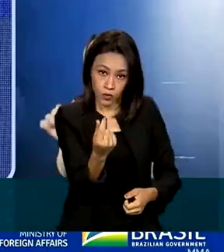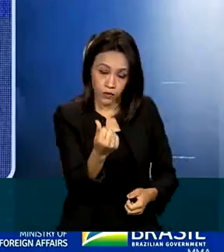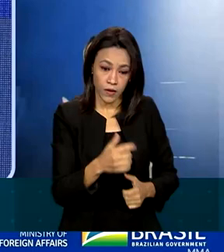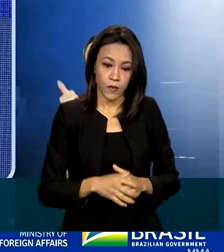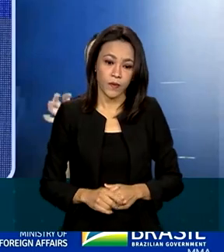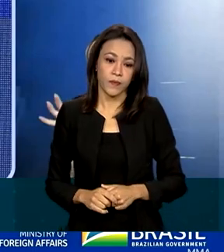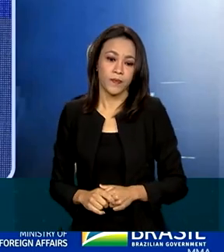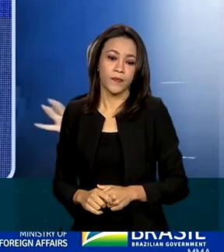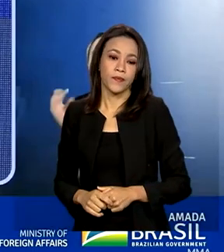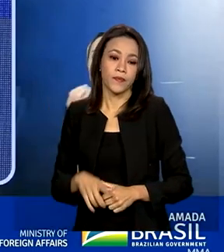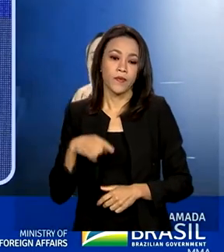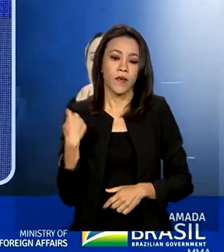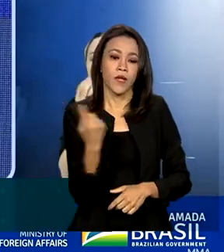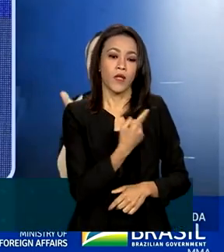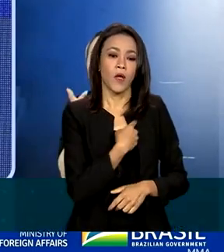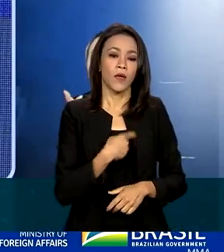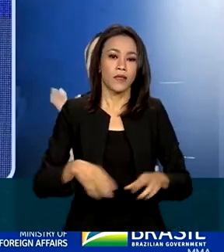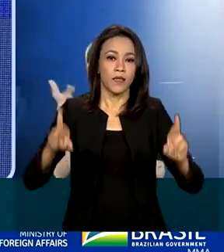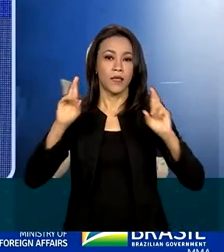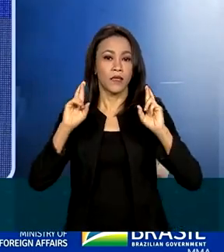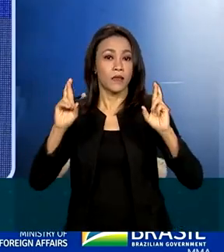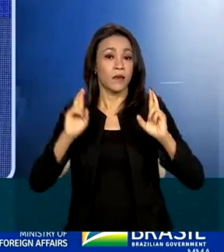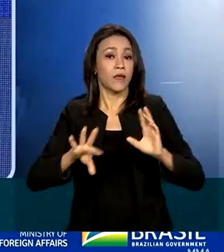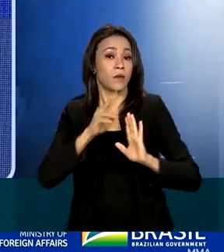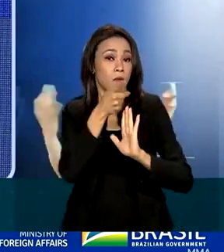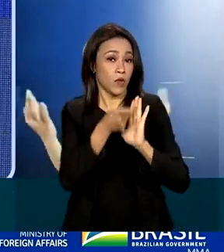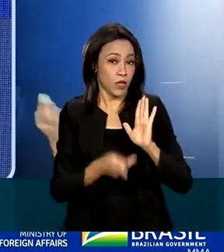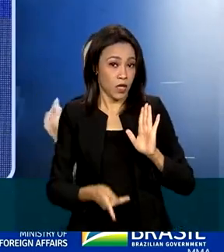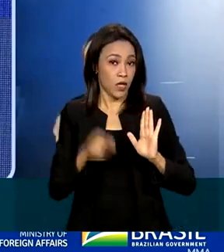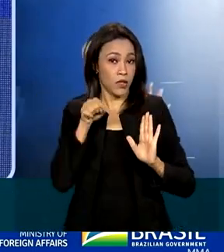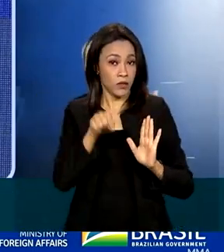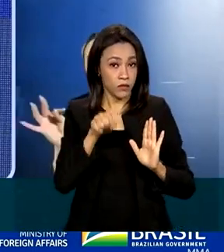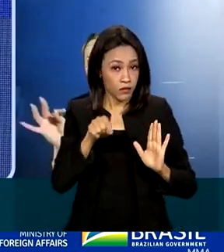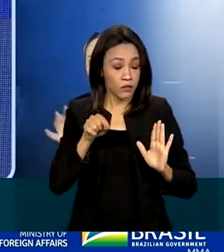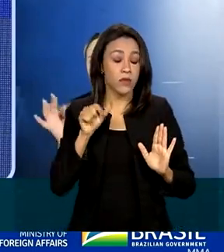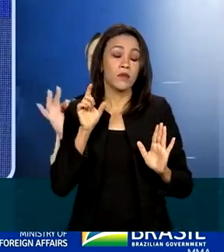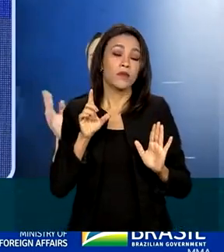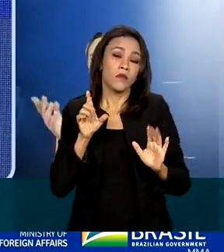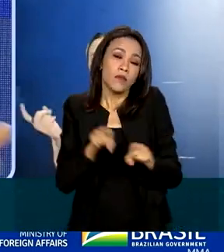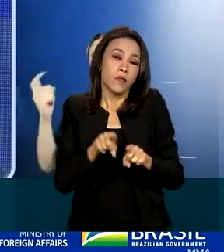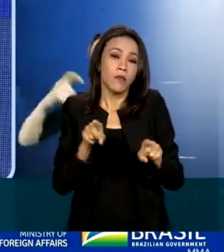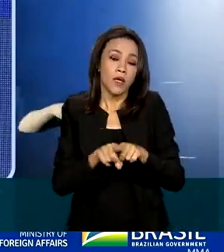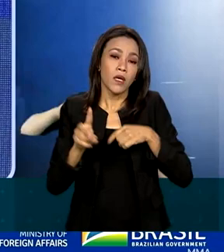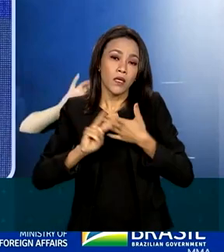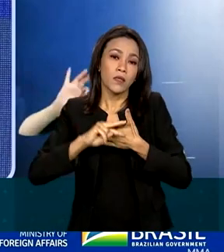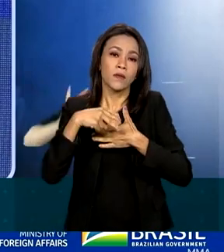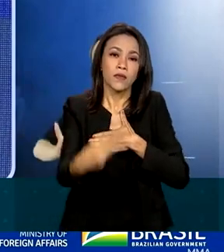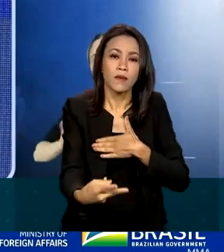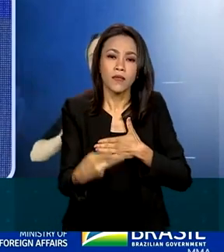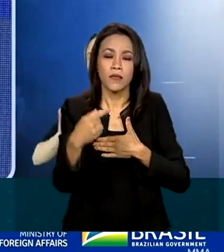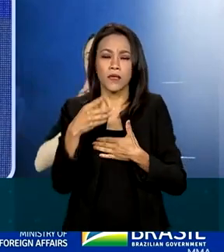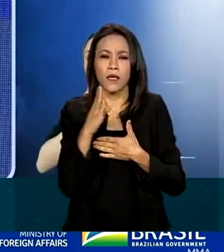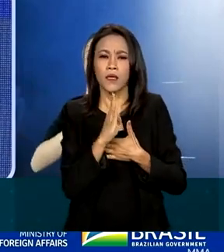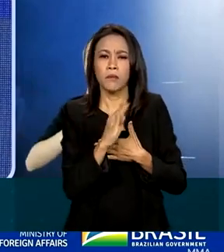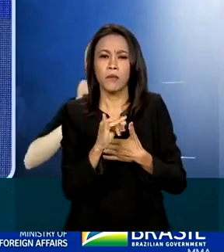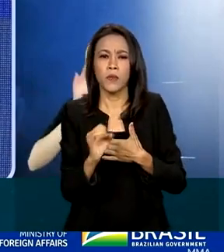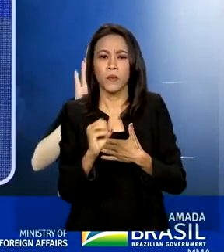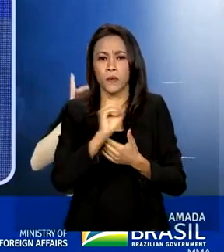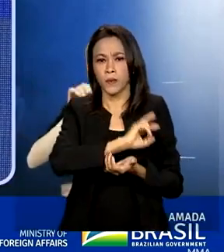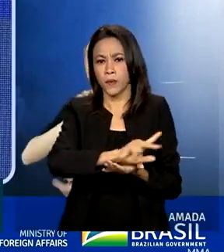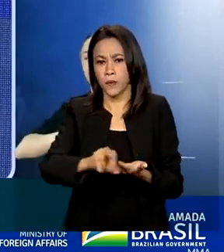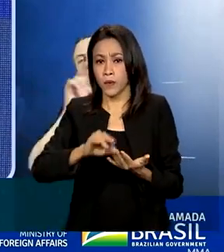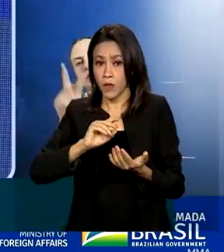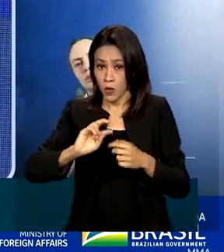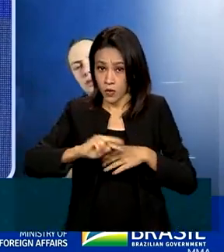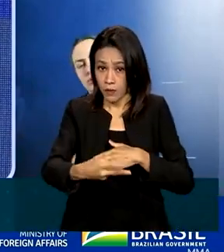espera projetos com excelência em termos de técnicas de restauro, mas também com resultados em biodiversidade, resultados sociais,